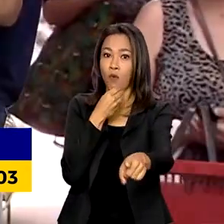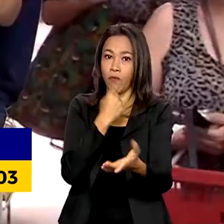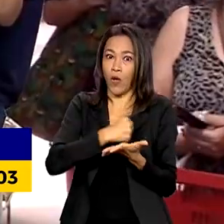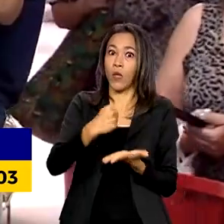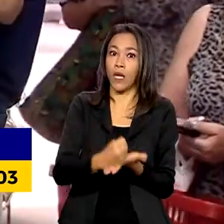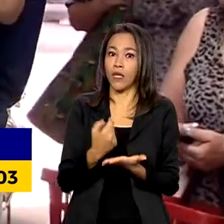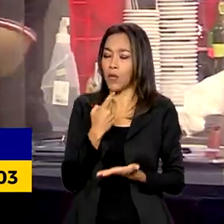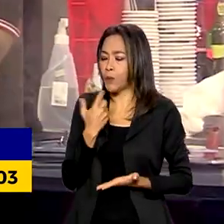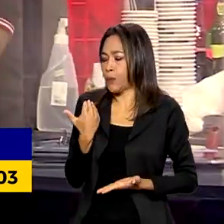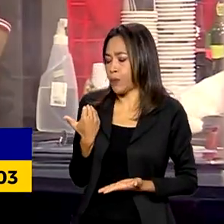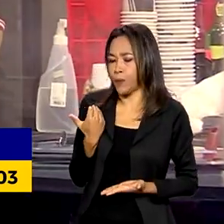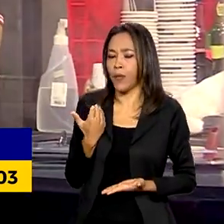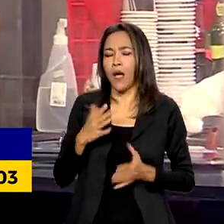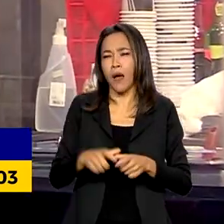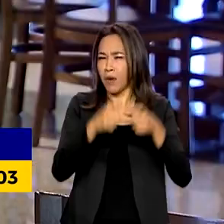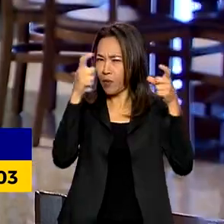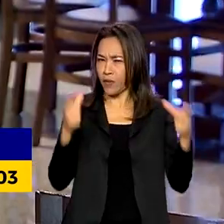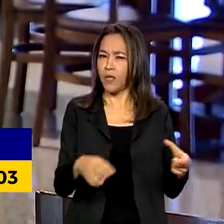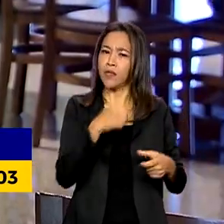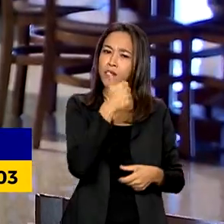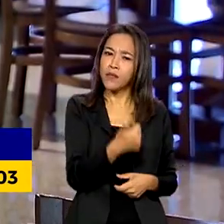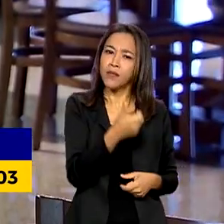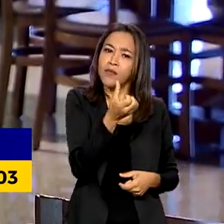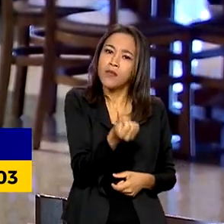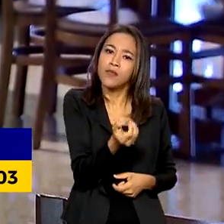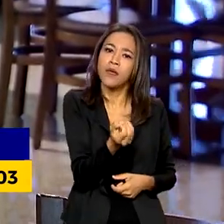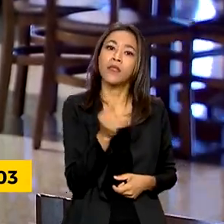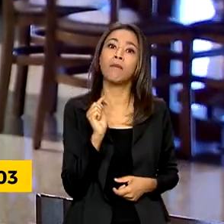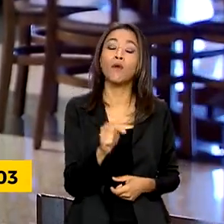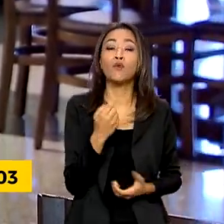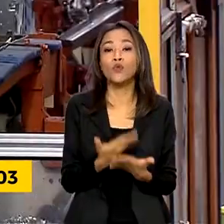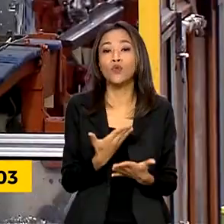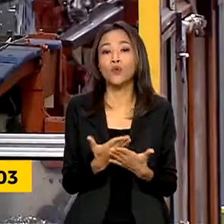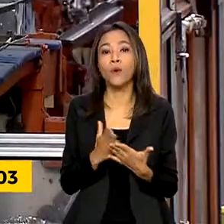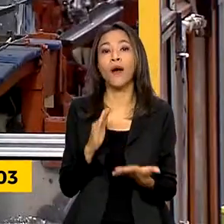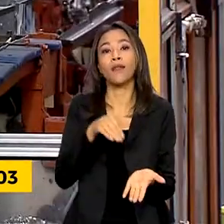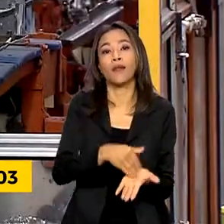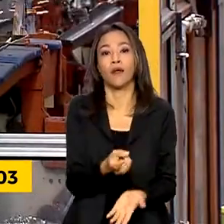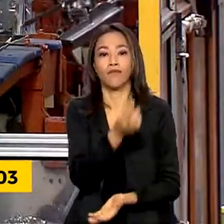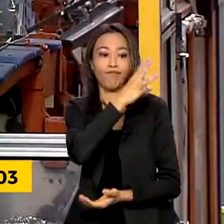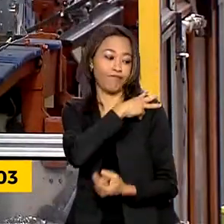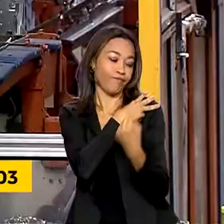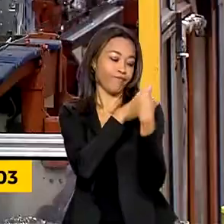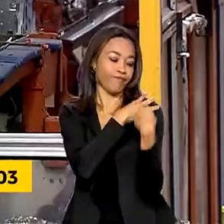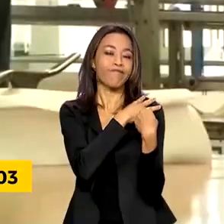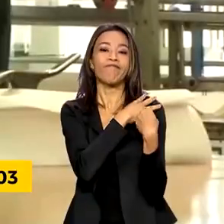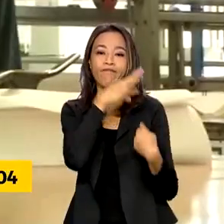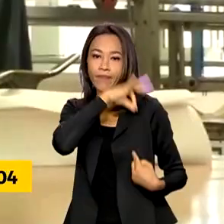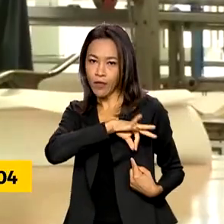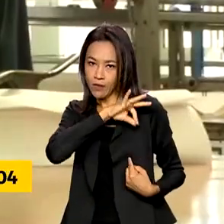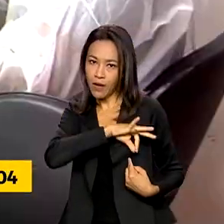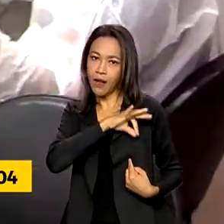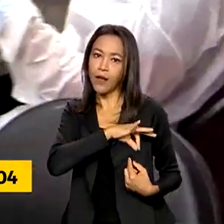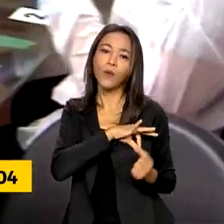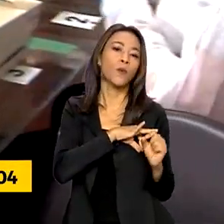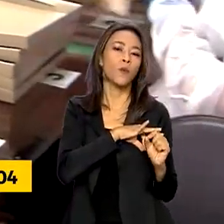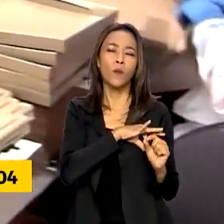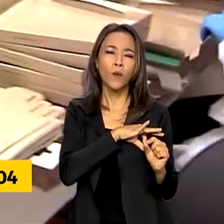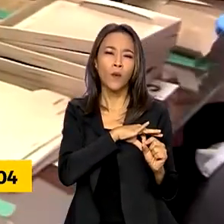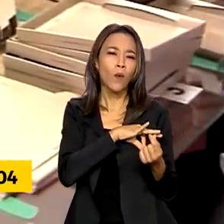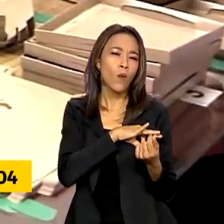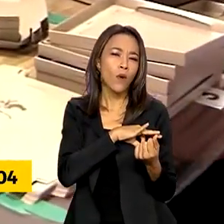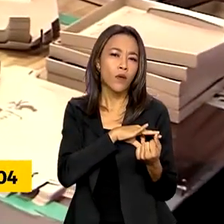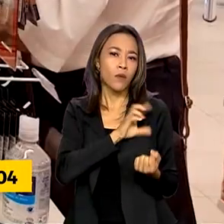maioria, 160 mil, estudou até o ensino médio e o salário inicial foi, em média,